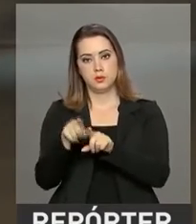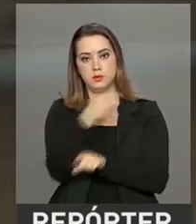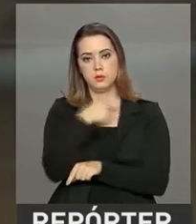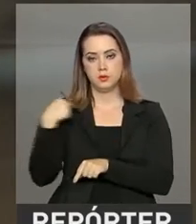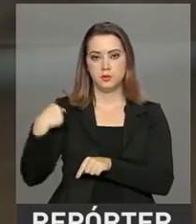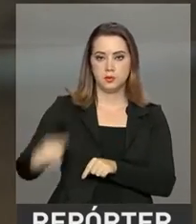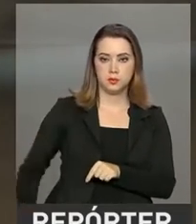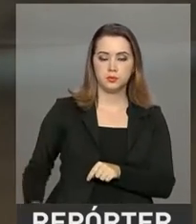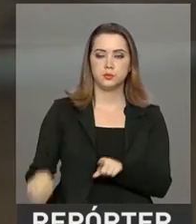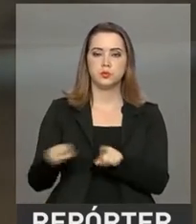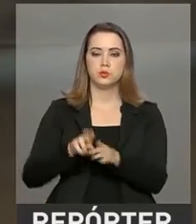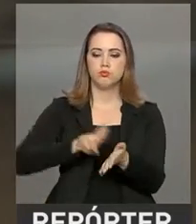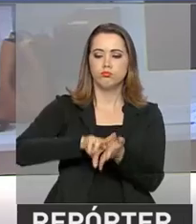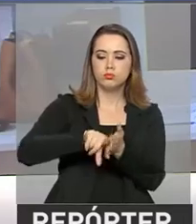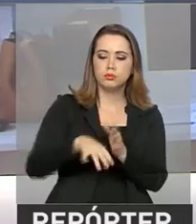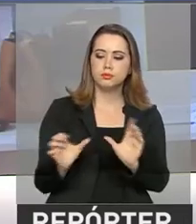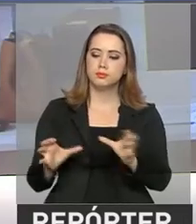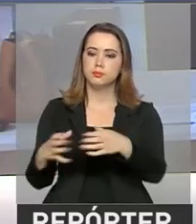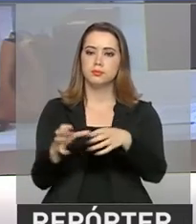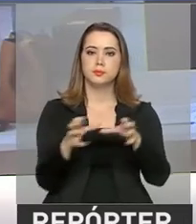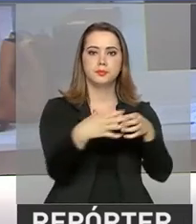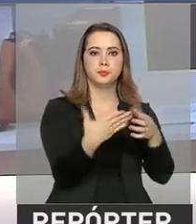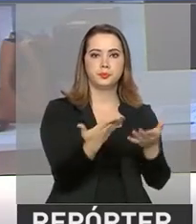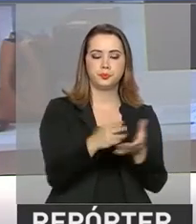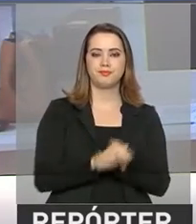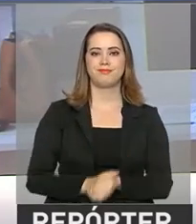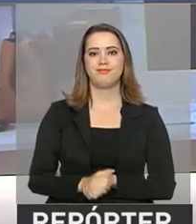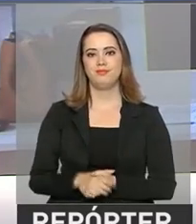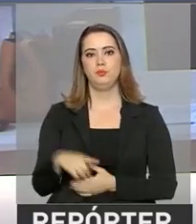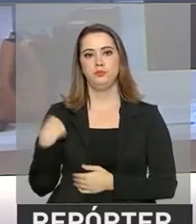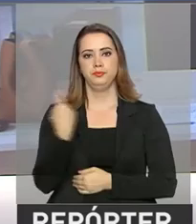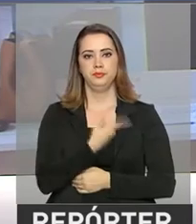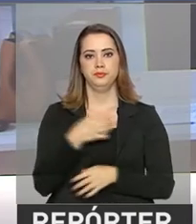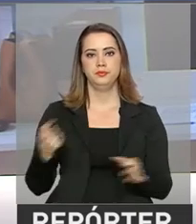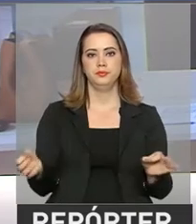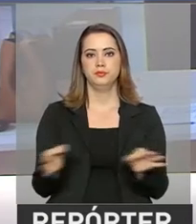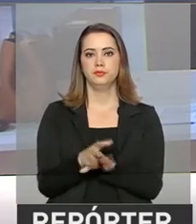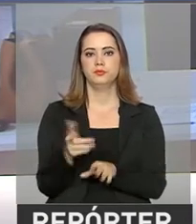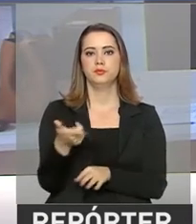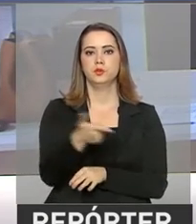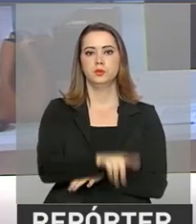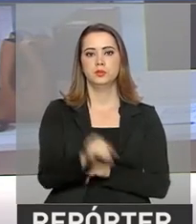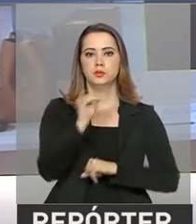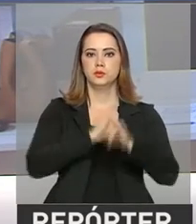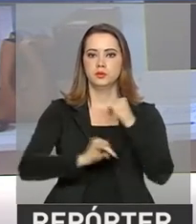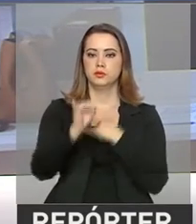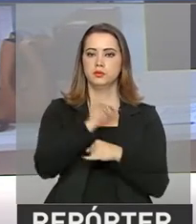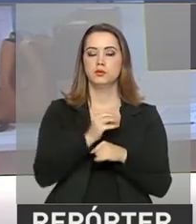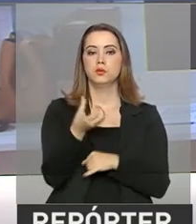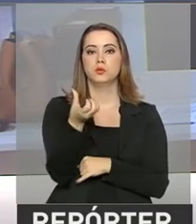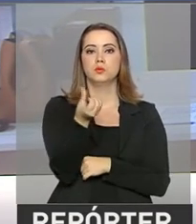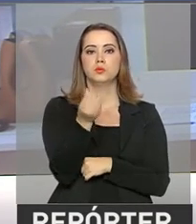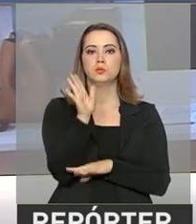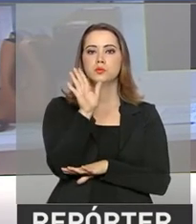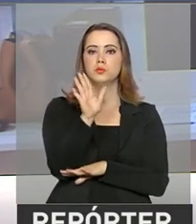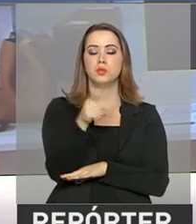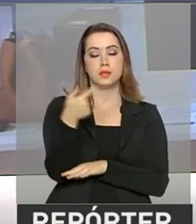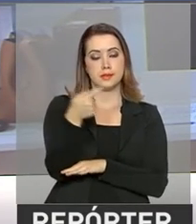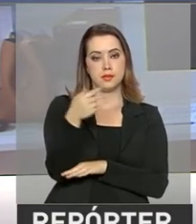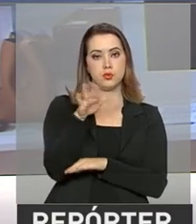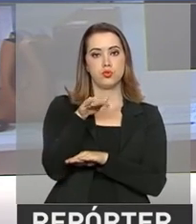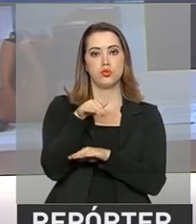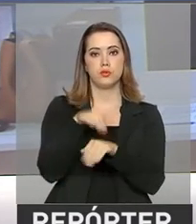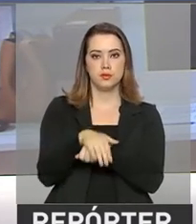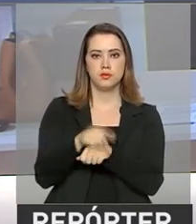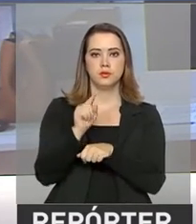que atuam em diversos setores. Nós ficamos por aqui. Voltamos a qualquer momento com outras informações ou às sete da noite